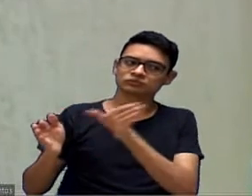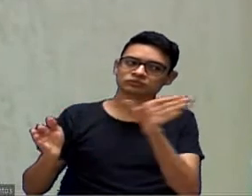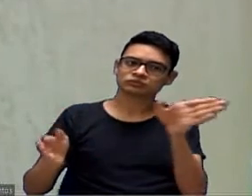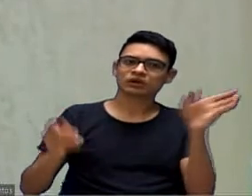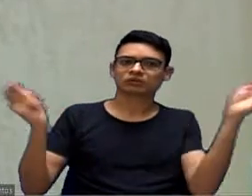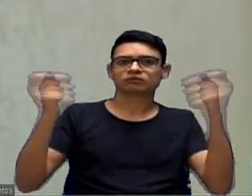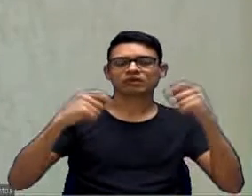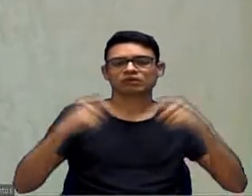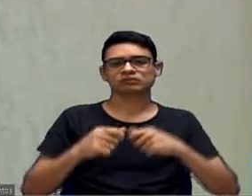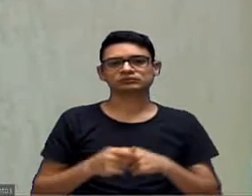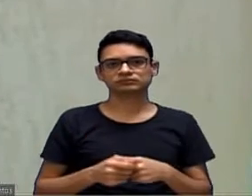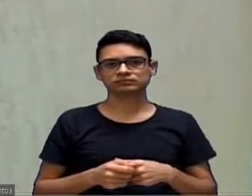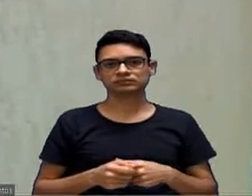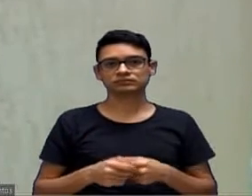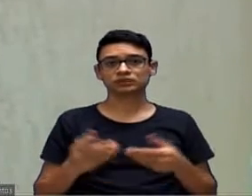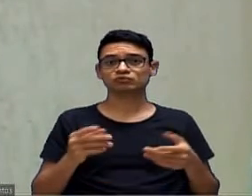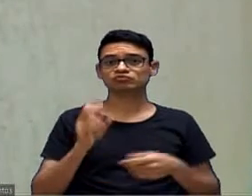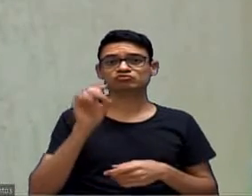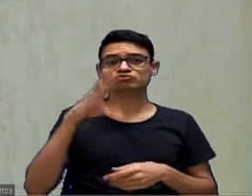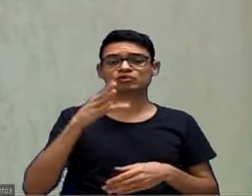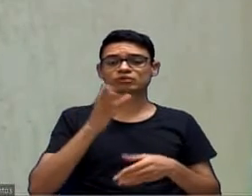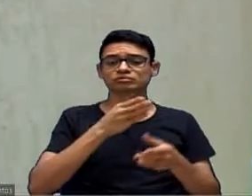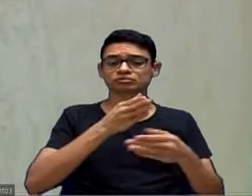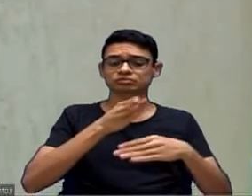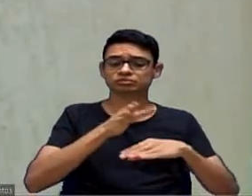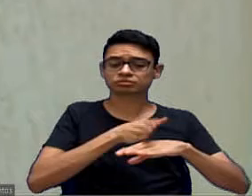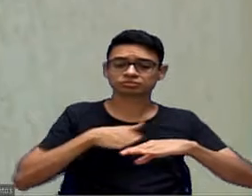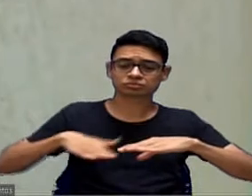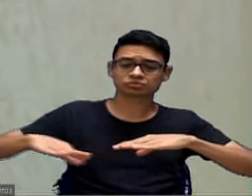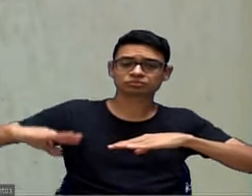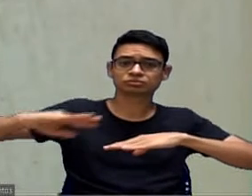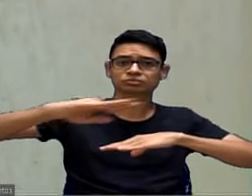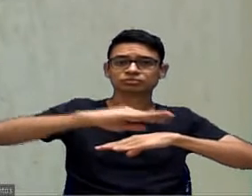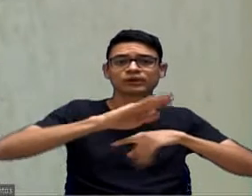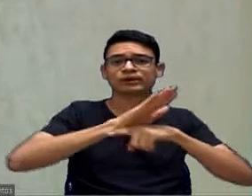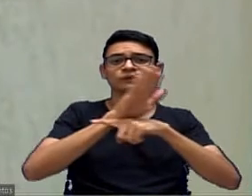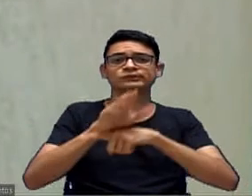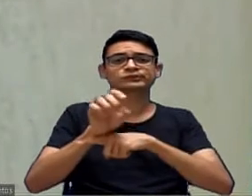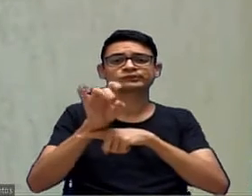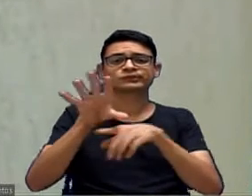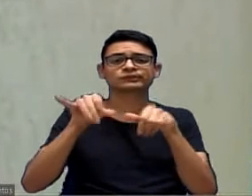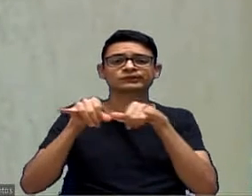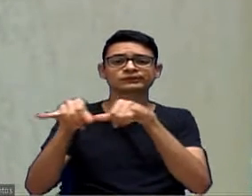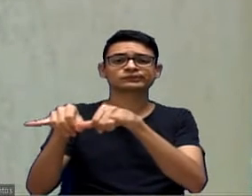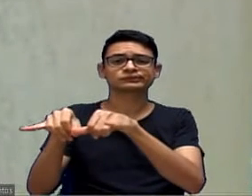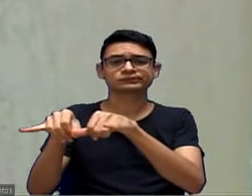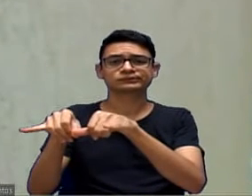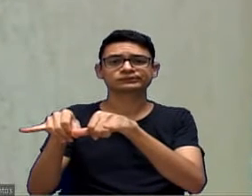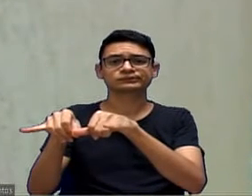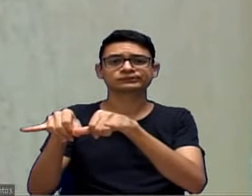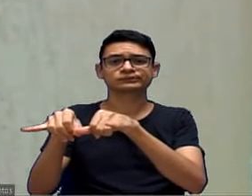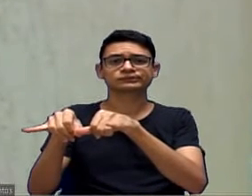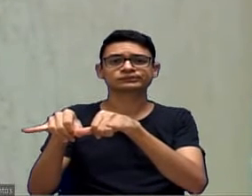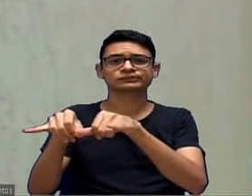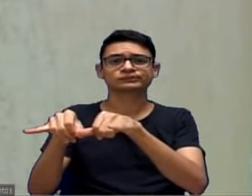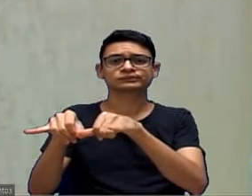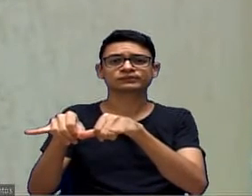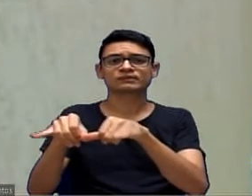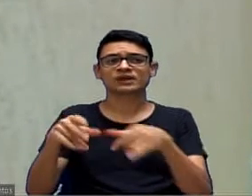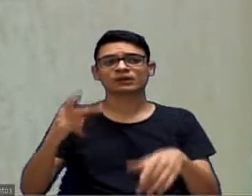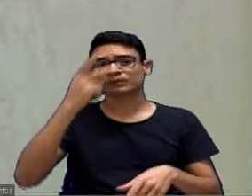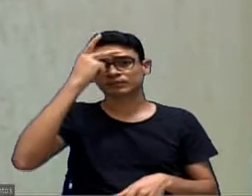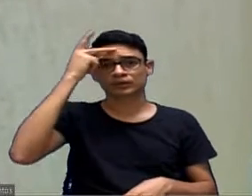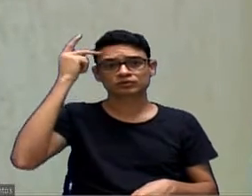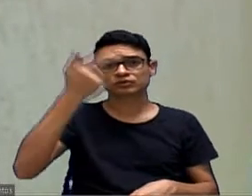Mas não, fizeram só o retorno que só beneficia o hipermercado. Quem vai usar aquele retorno para outra